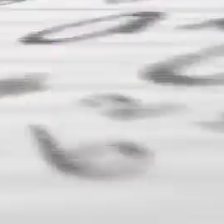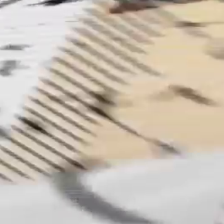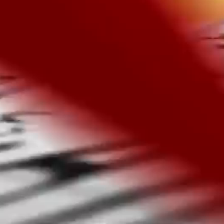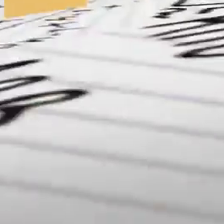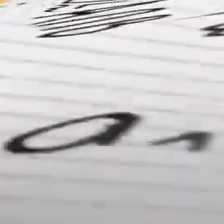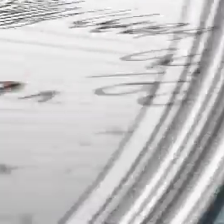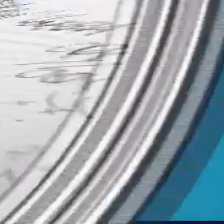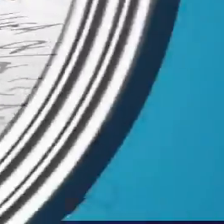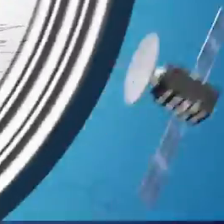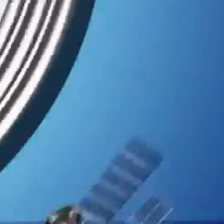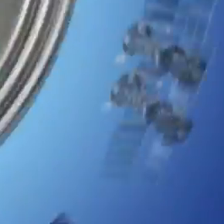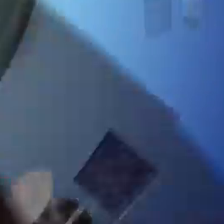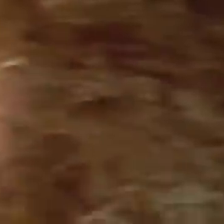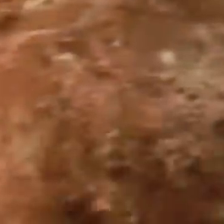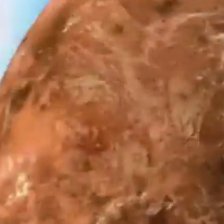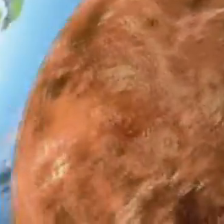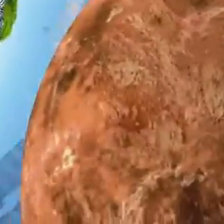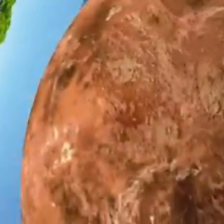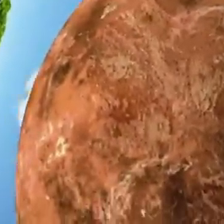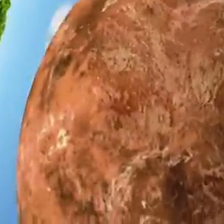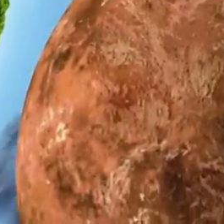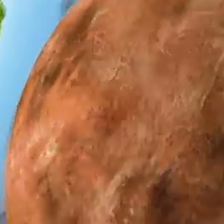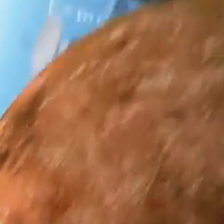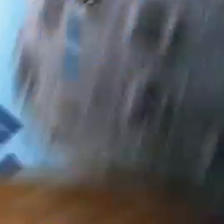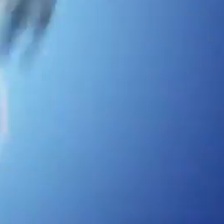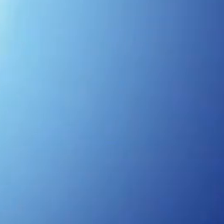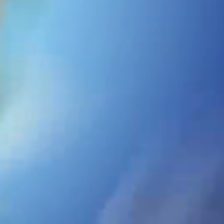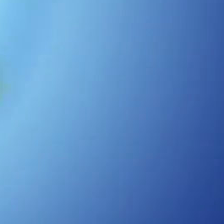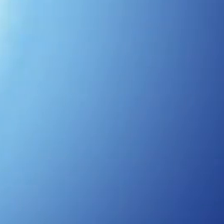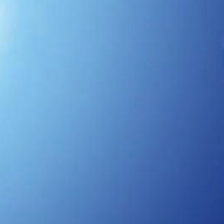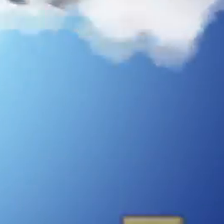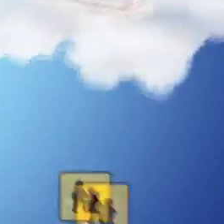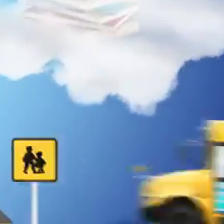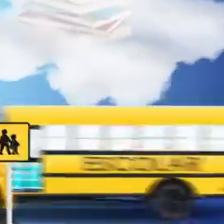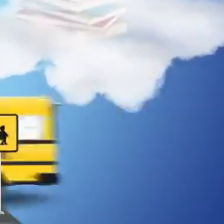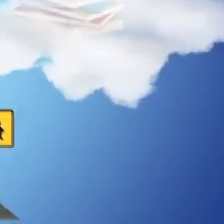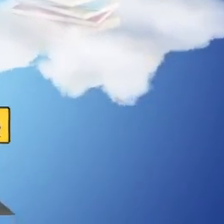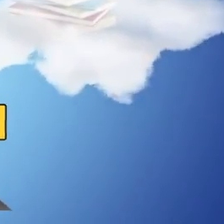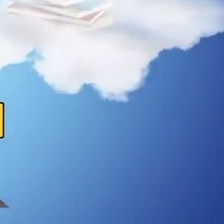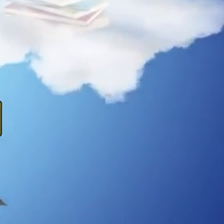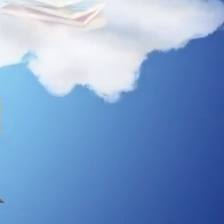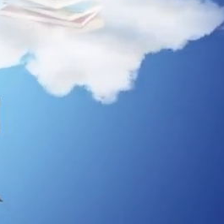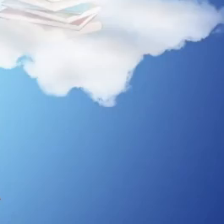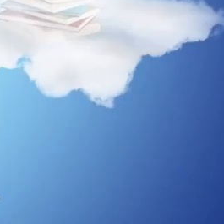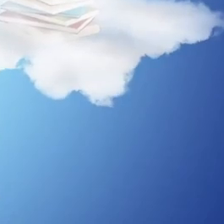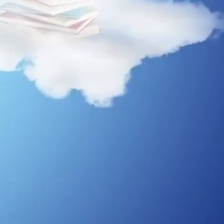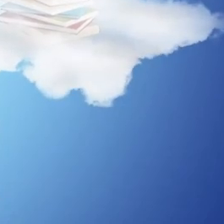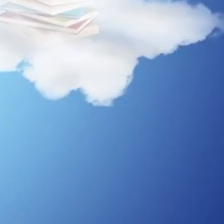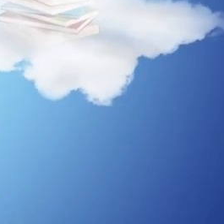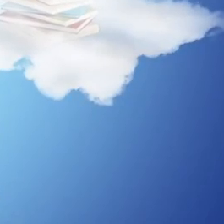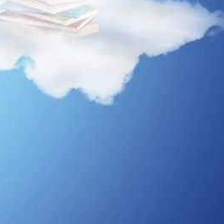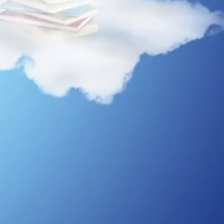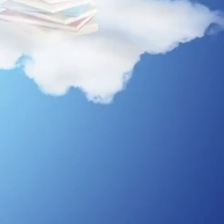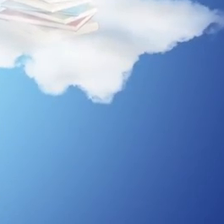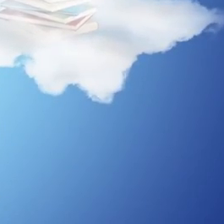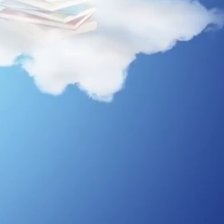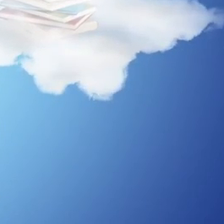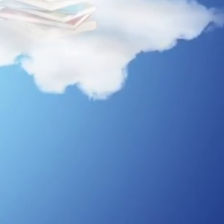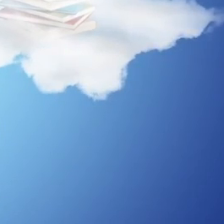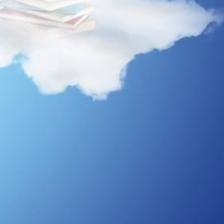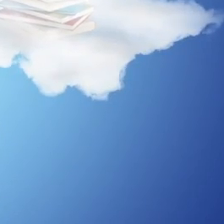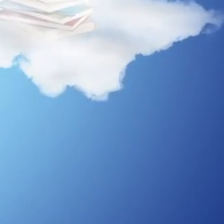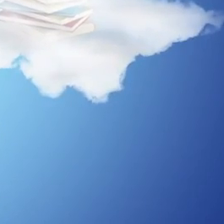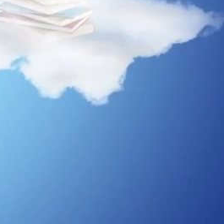Transcrição e Legendas